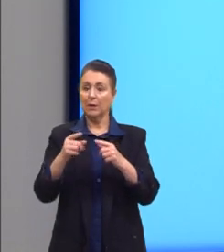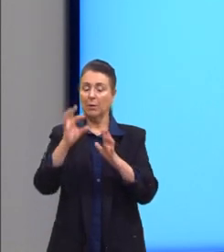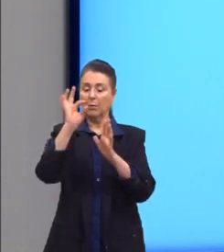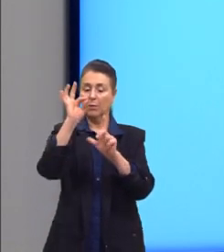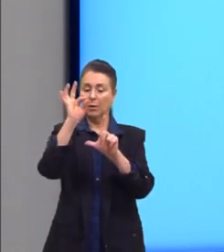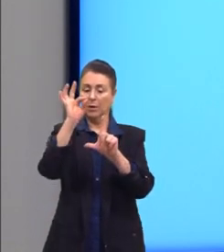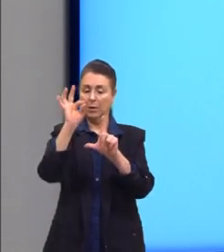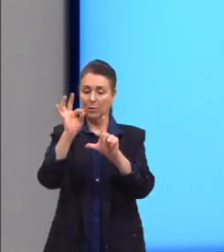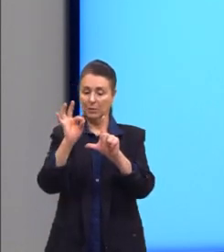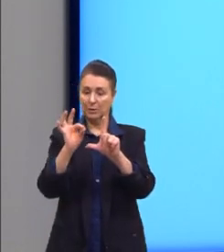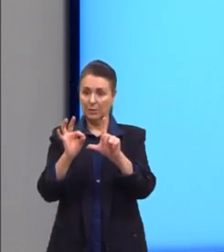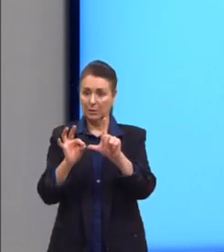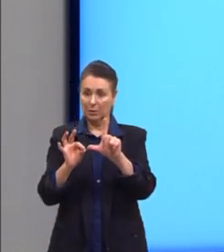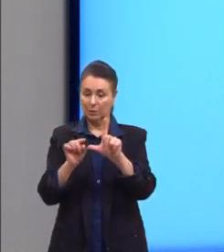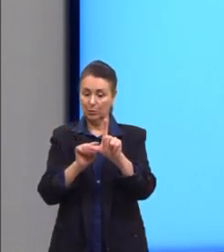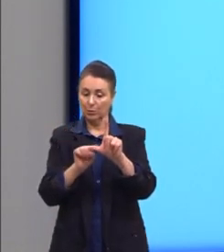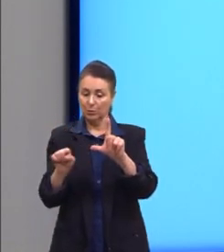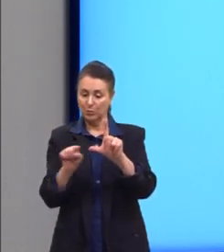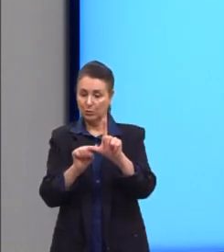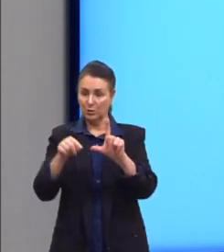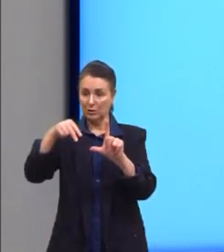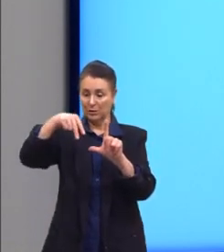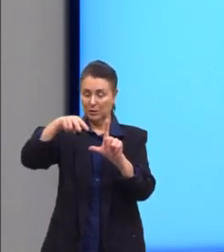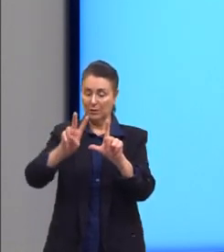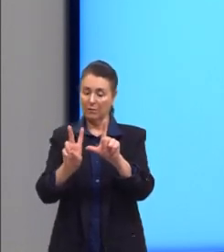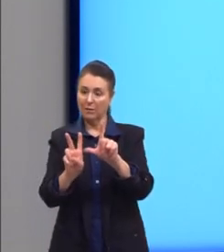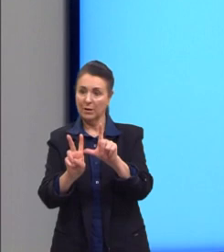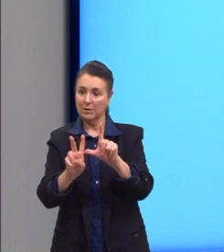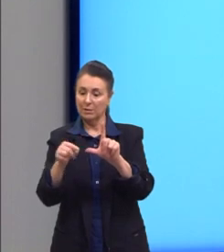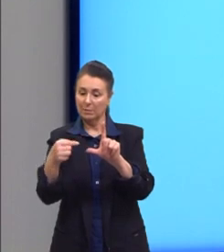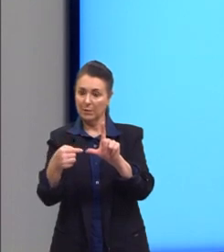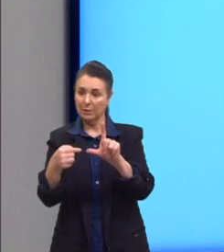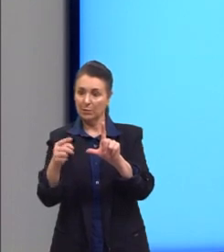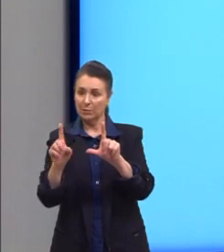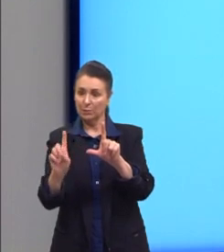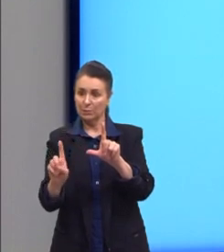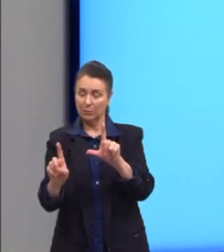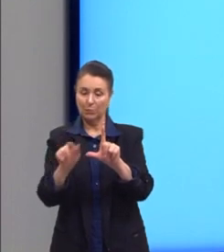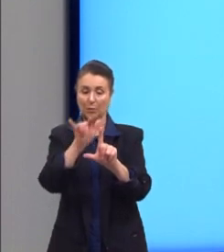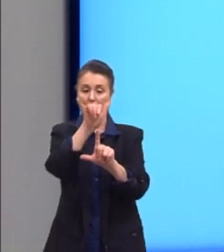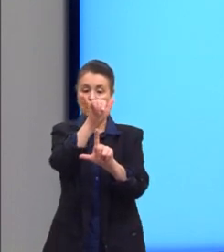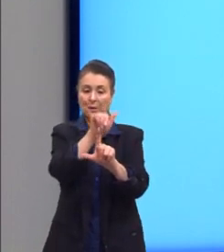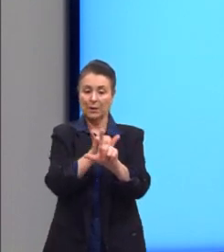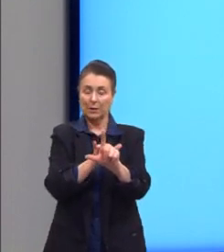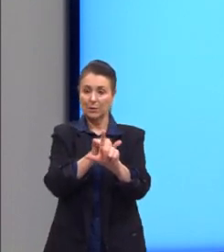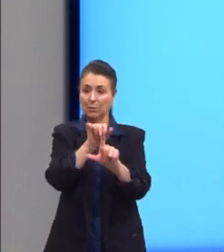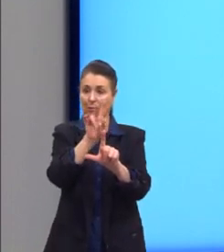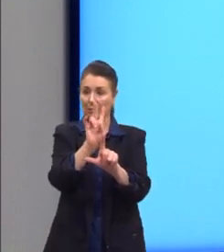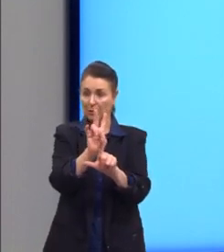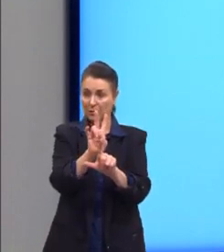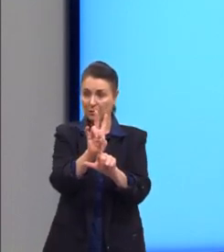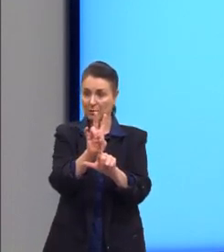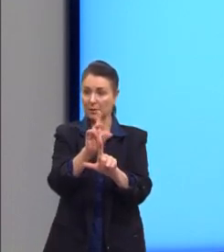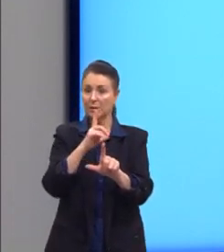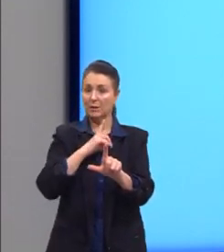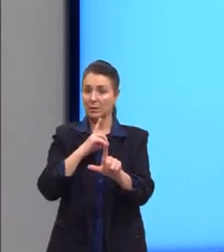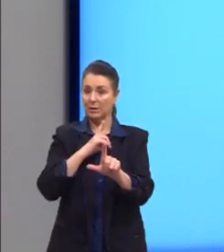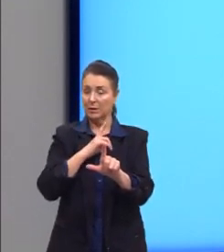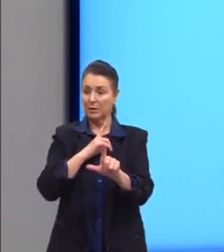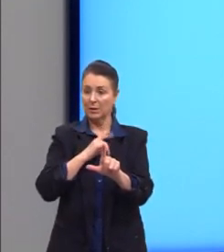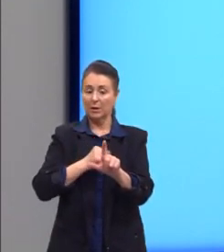para o X vértice seria menos 1. para Y vértice, então, nós temos